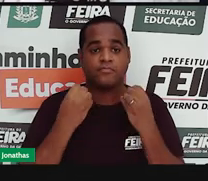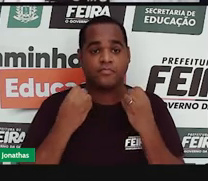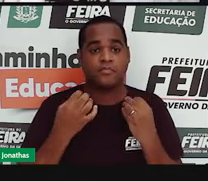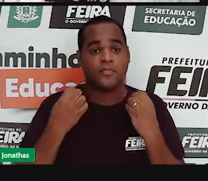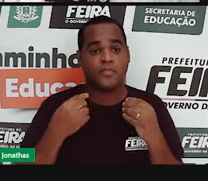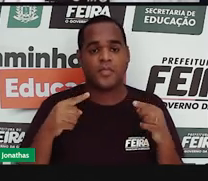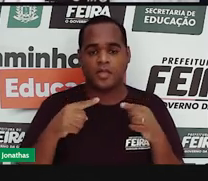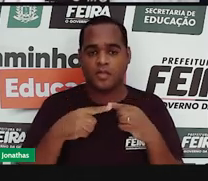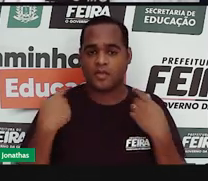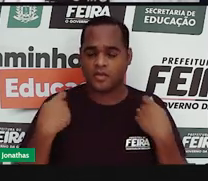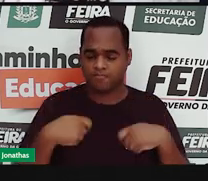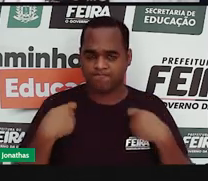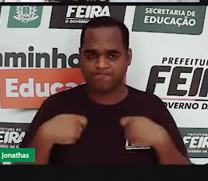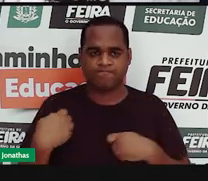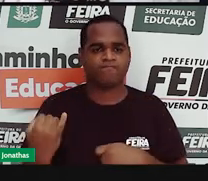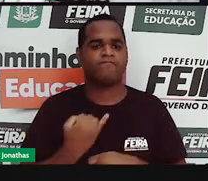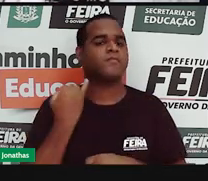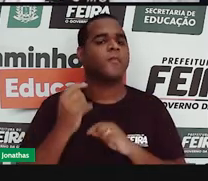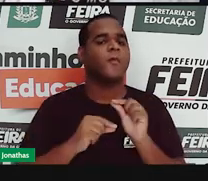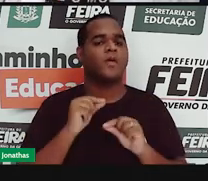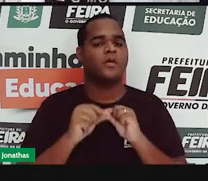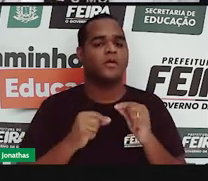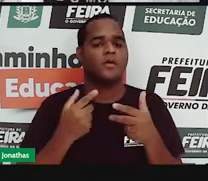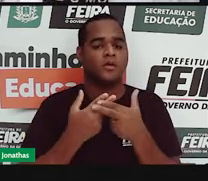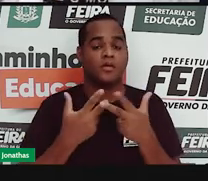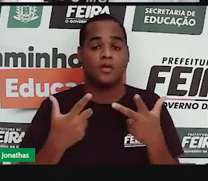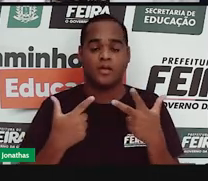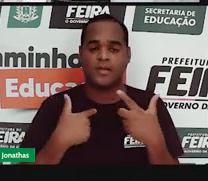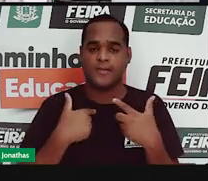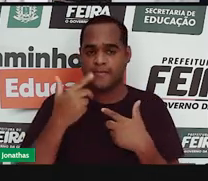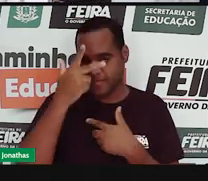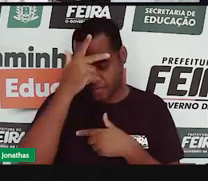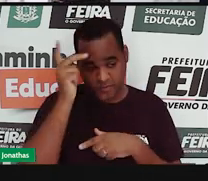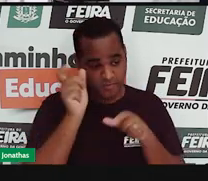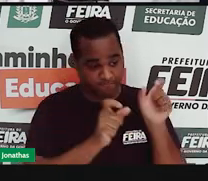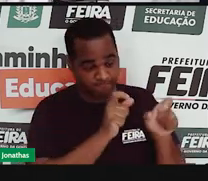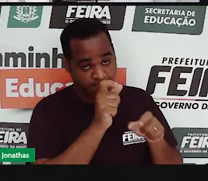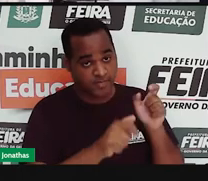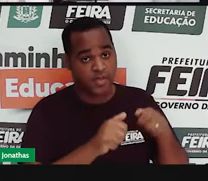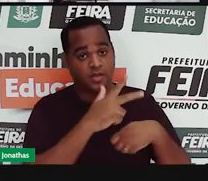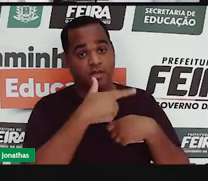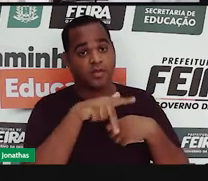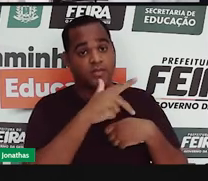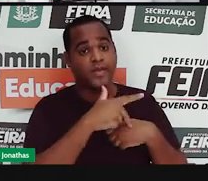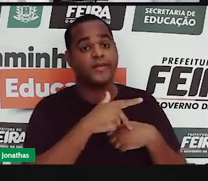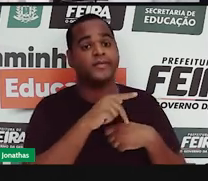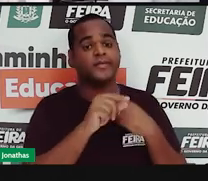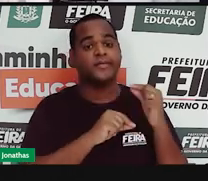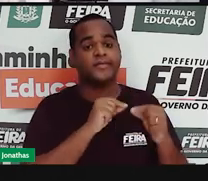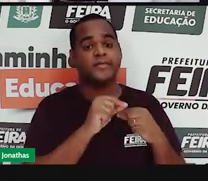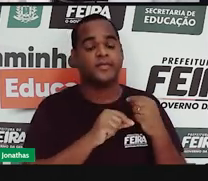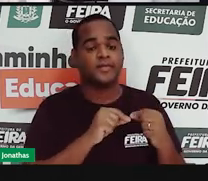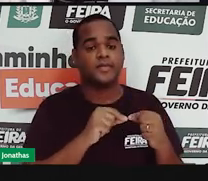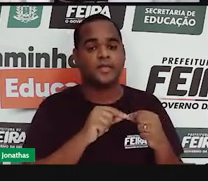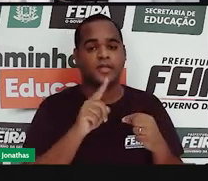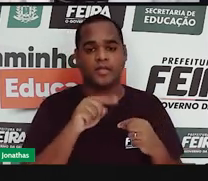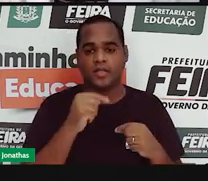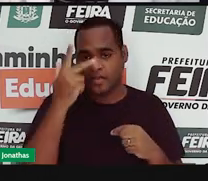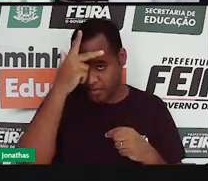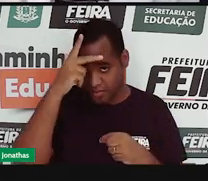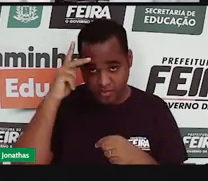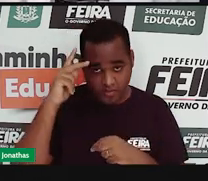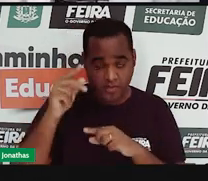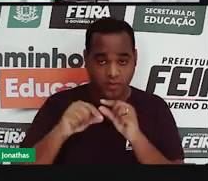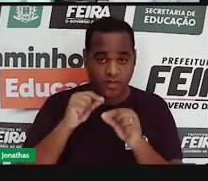símbolo para representar a unidade desse país. E acabaram entendendo que a pessoa que poderia representar